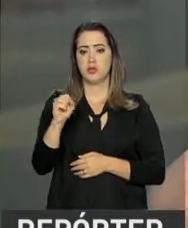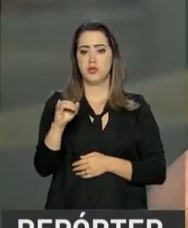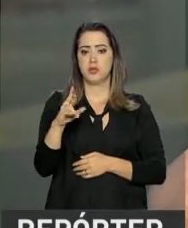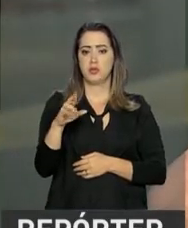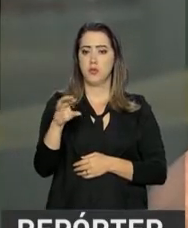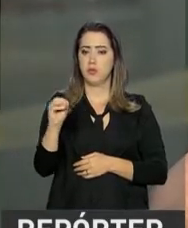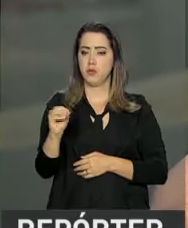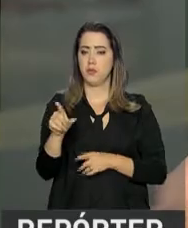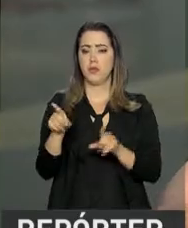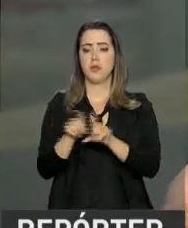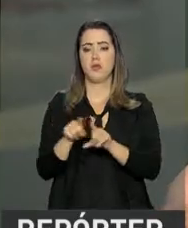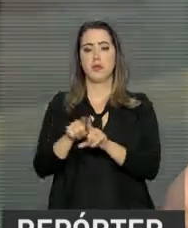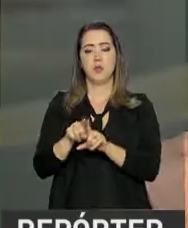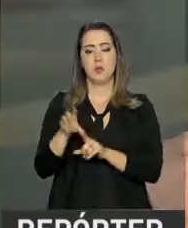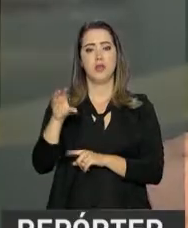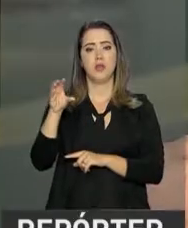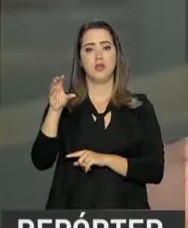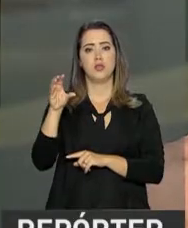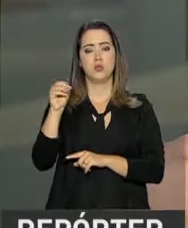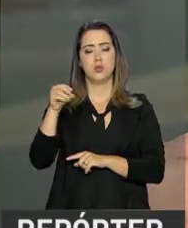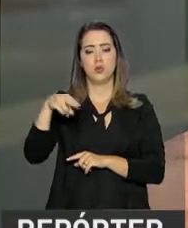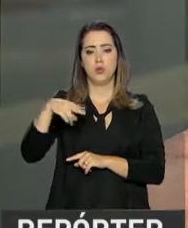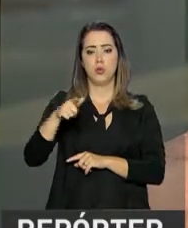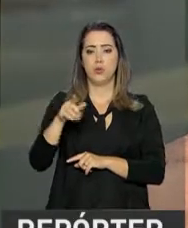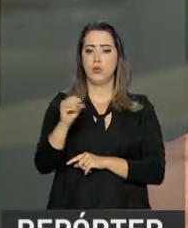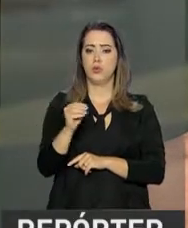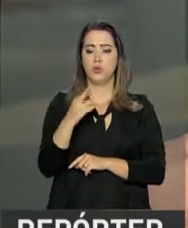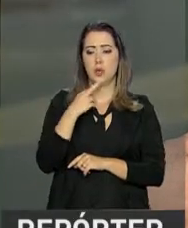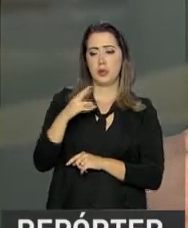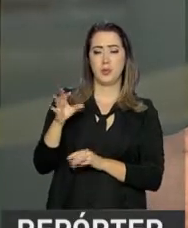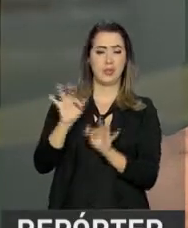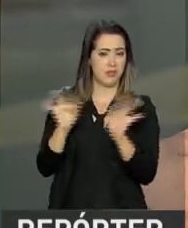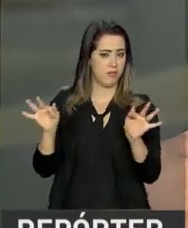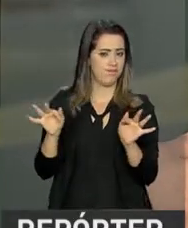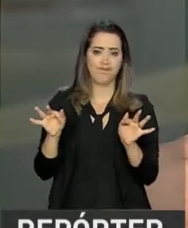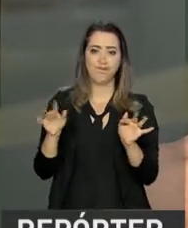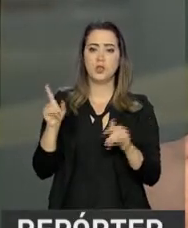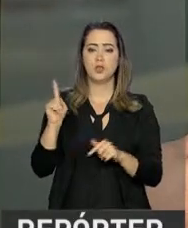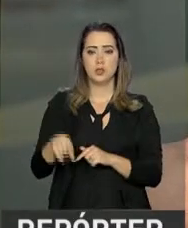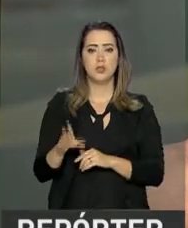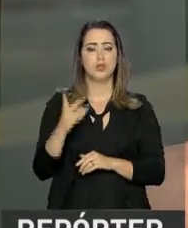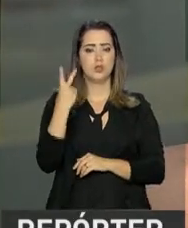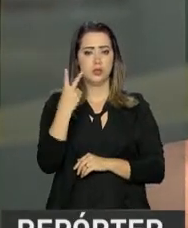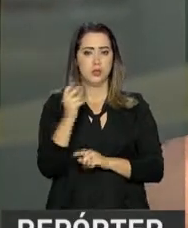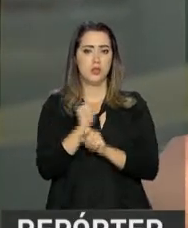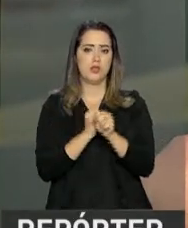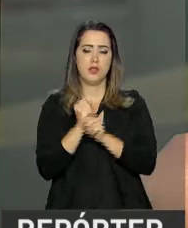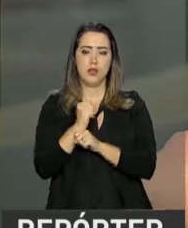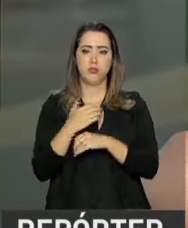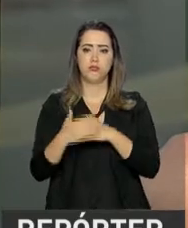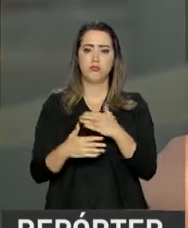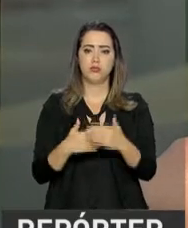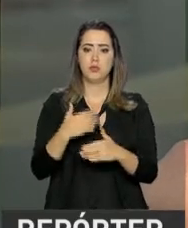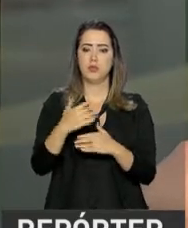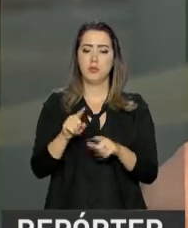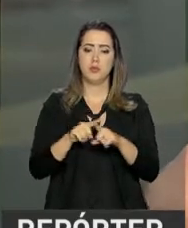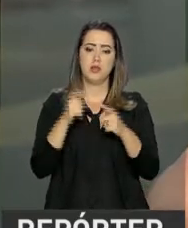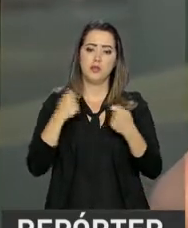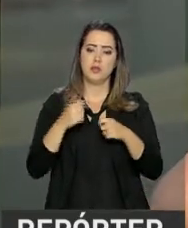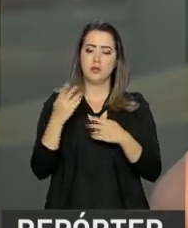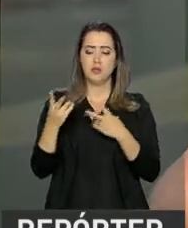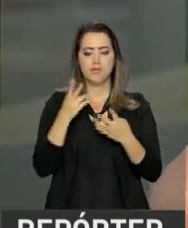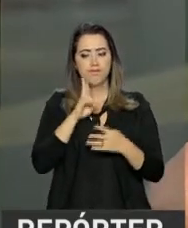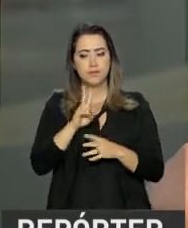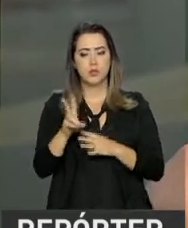cidadãos da República Democrática do Congo. Não é uma resposta simples de dar. Hoje a gente está estimando em mais ou menos dois anos, mas depende da complexidade do